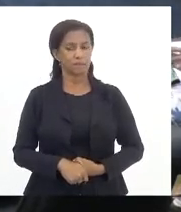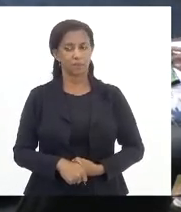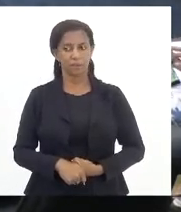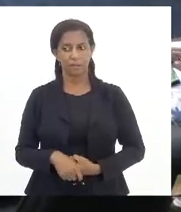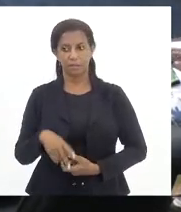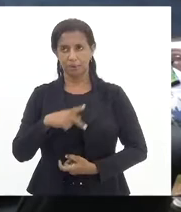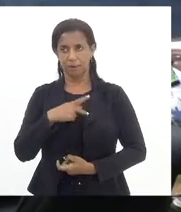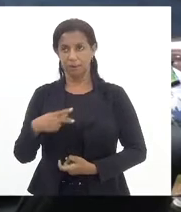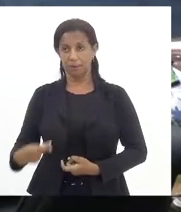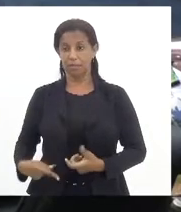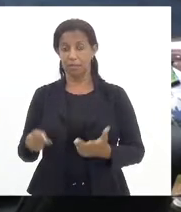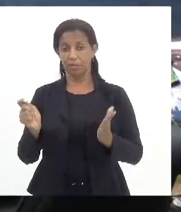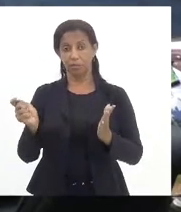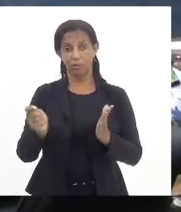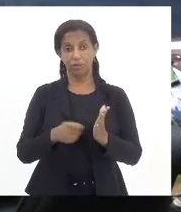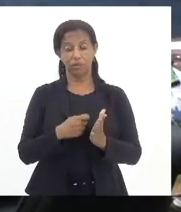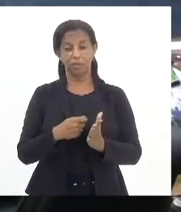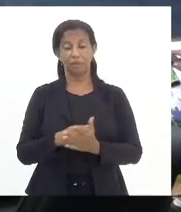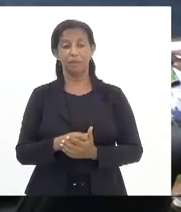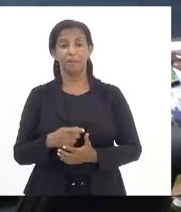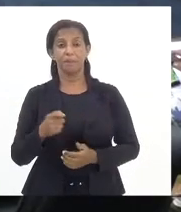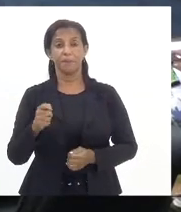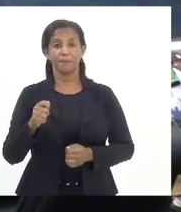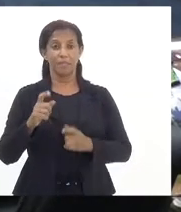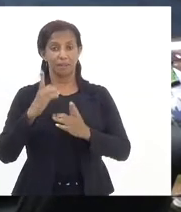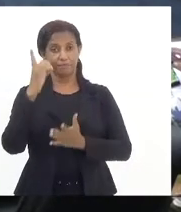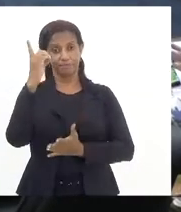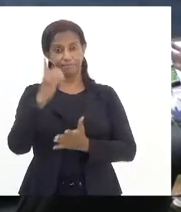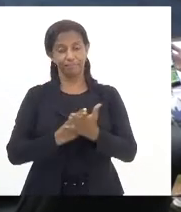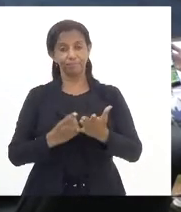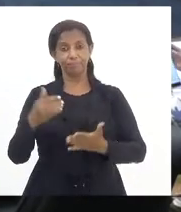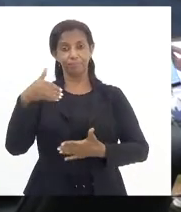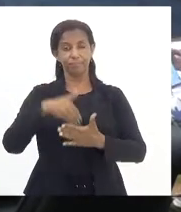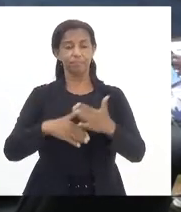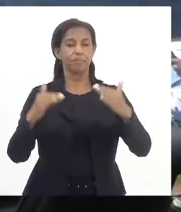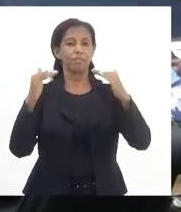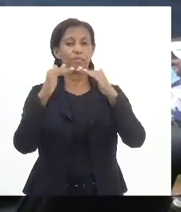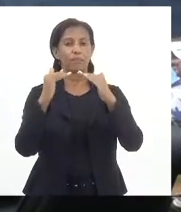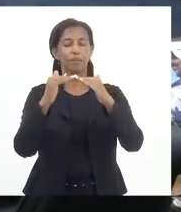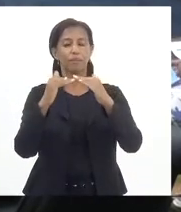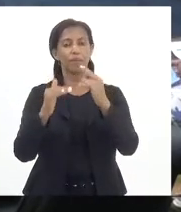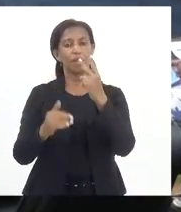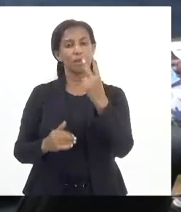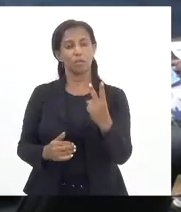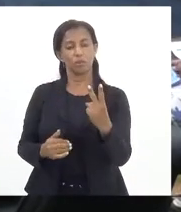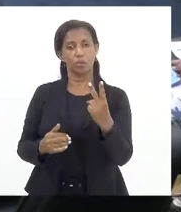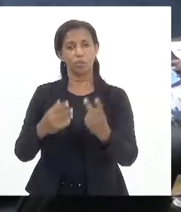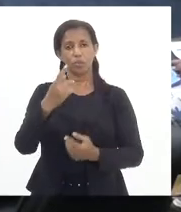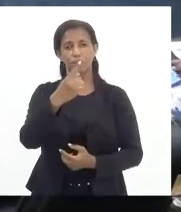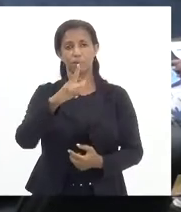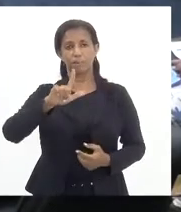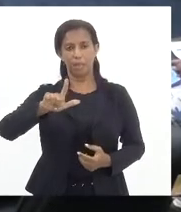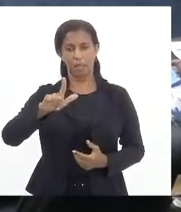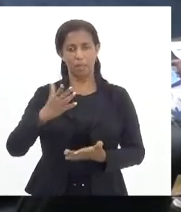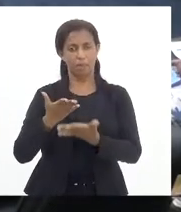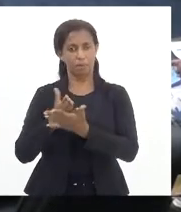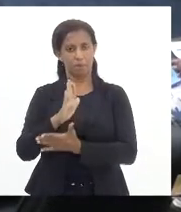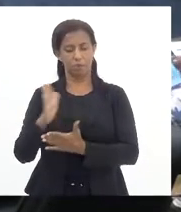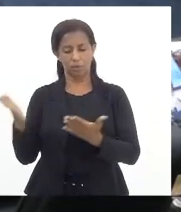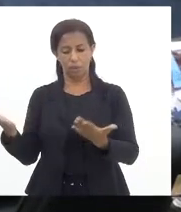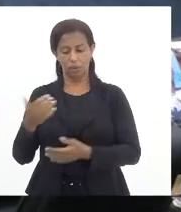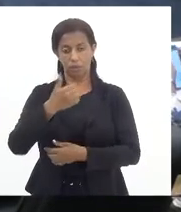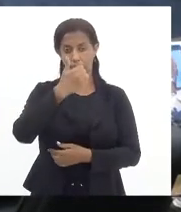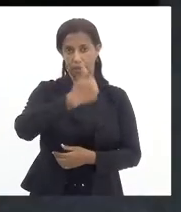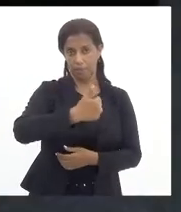Presidente, me inscrevi para fazer a declaração de voto favorável a dois projetos de lei que aprovamos agora há pouco. O